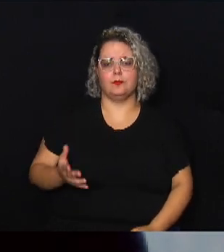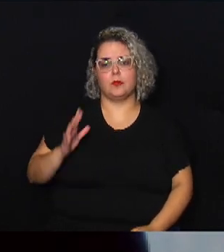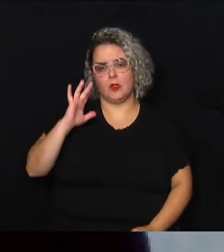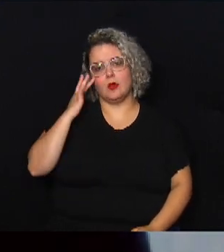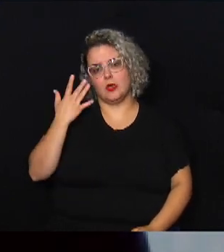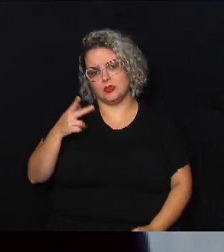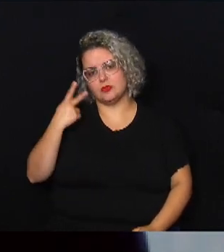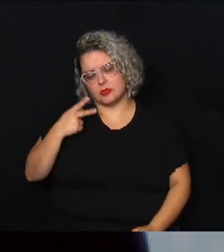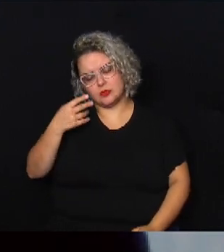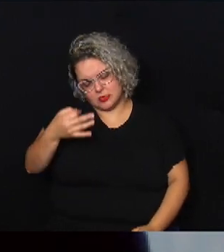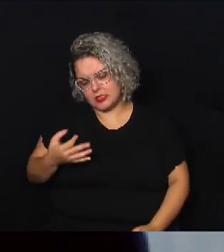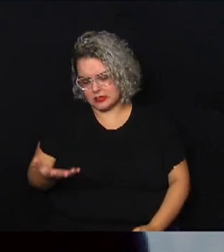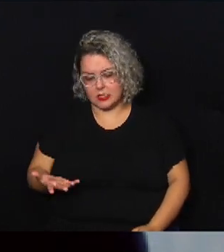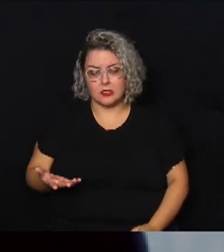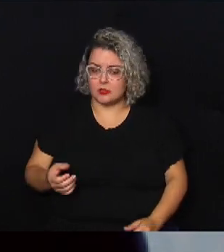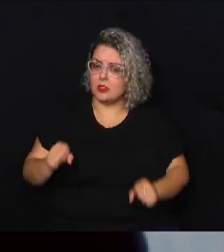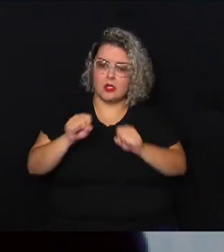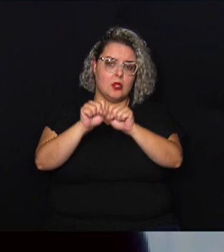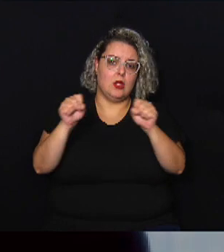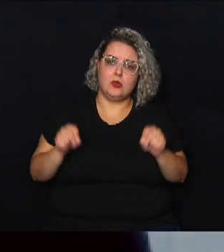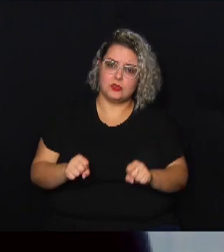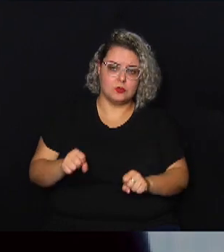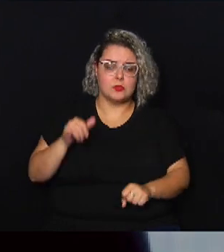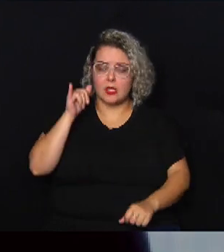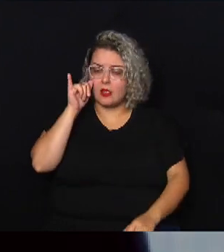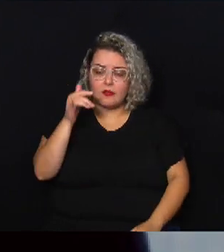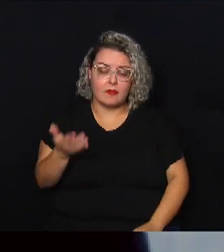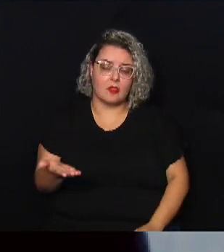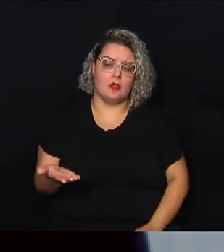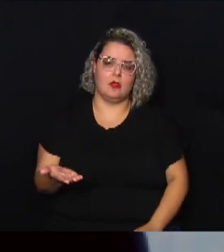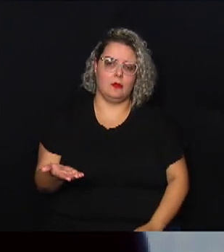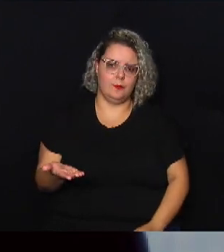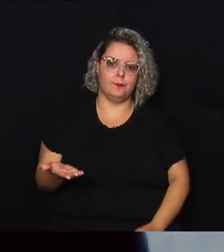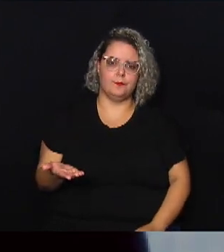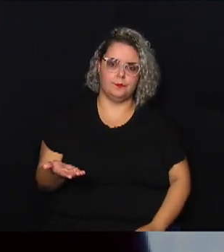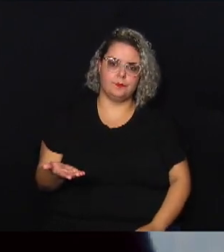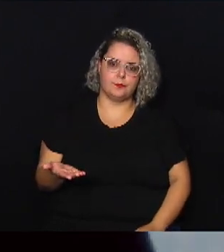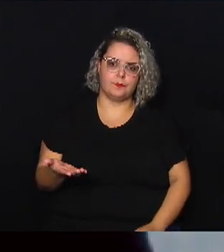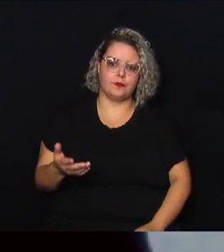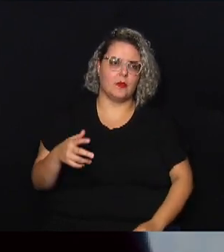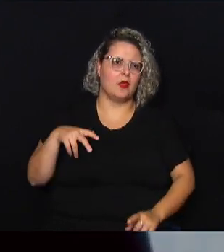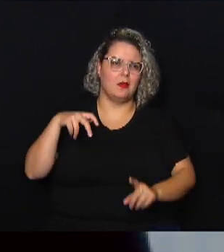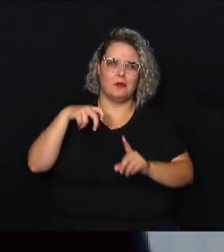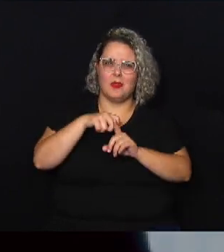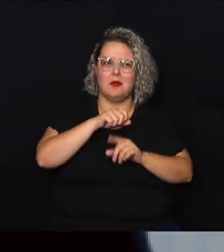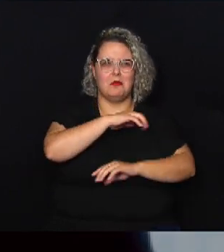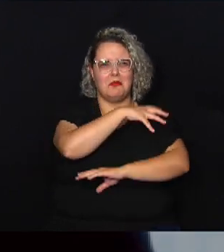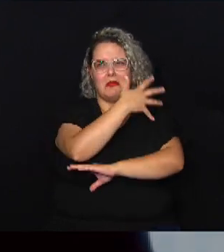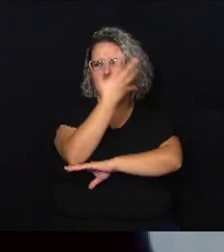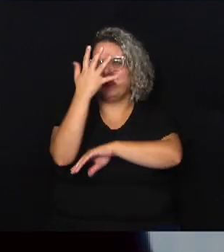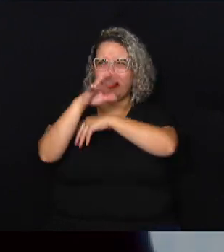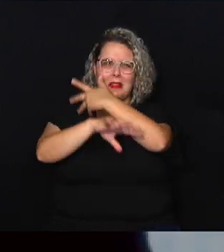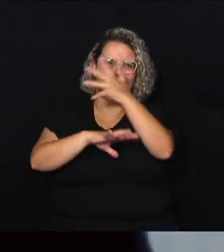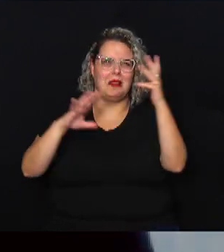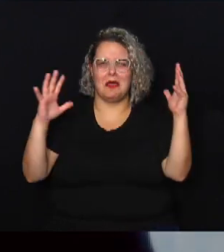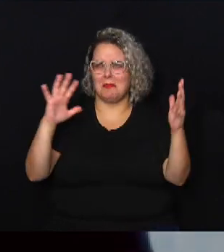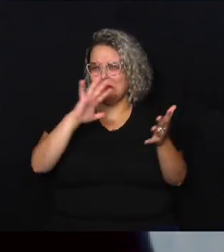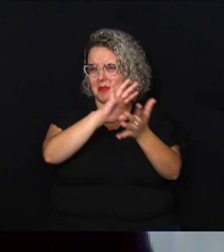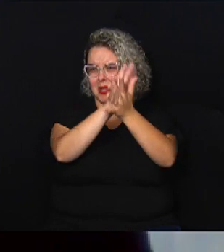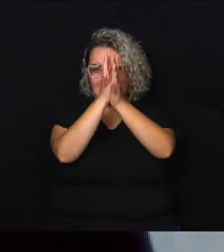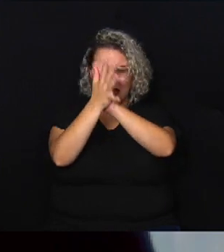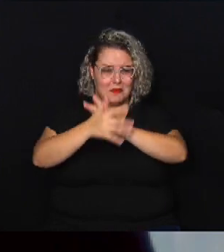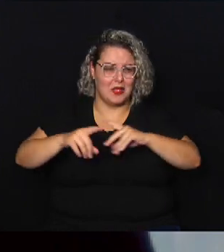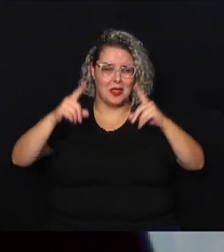um sistema de prevenção a desastres e de alerta que ele remete